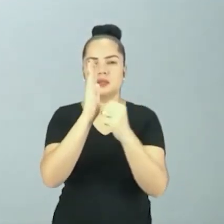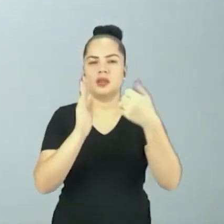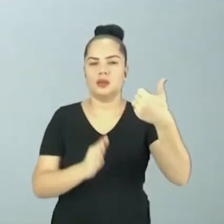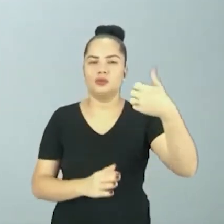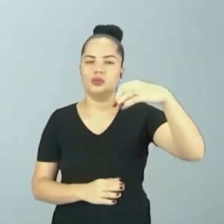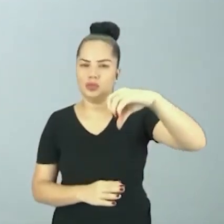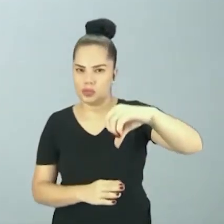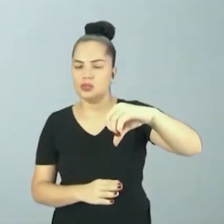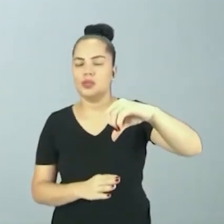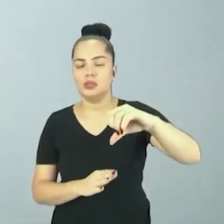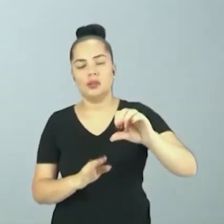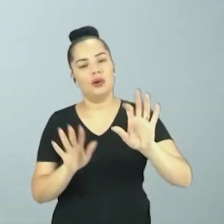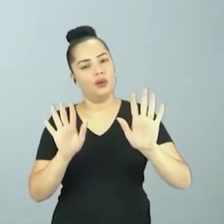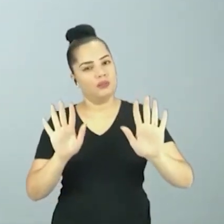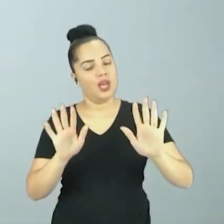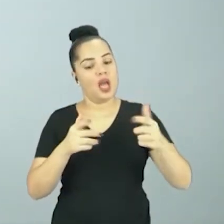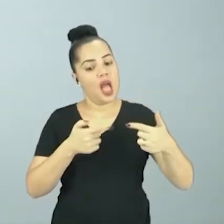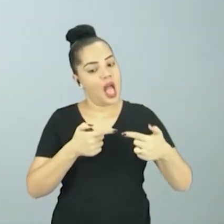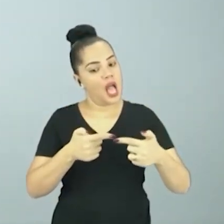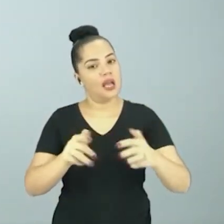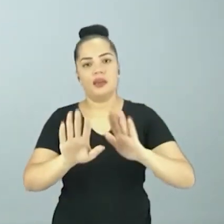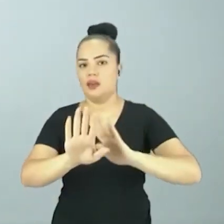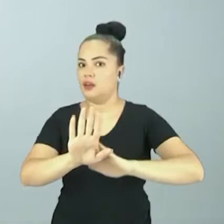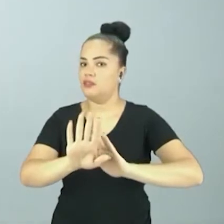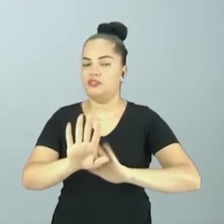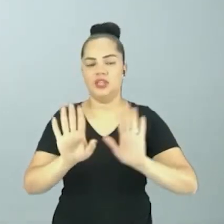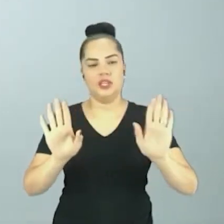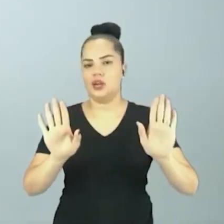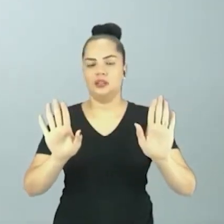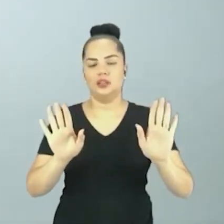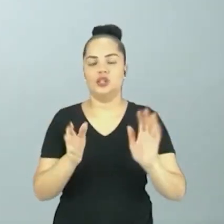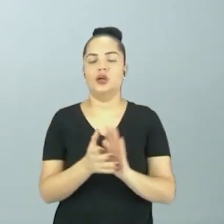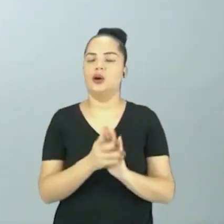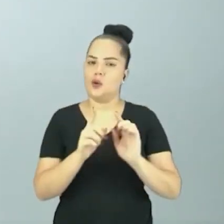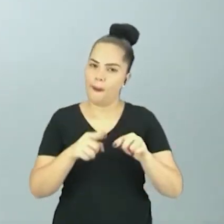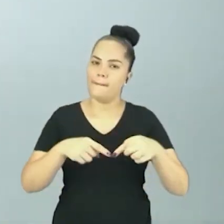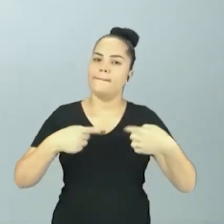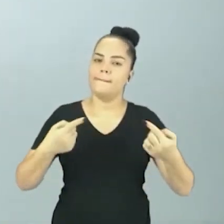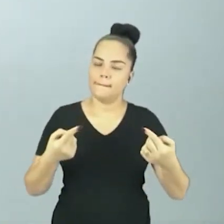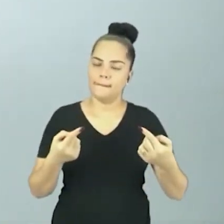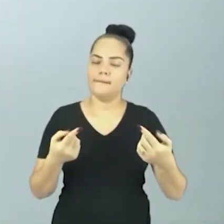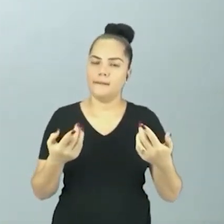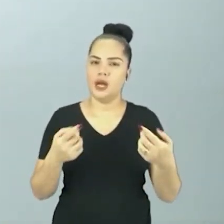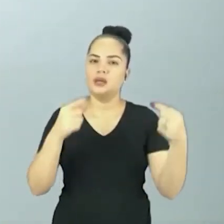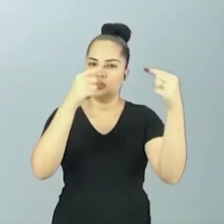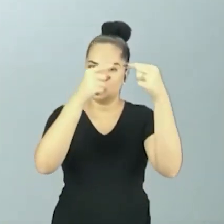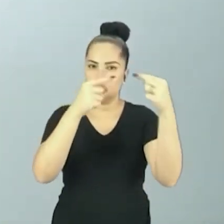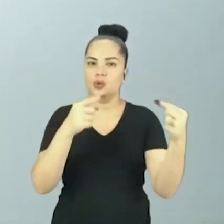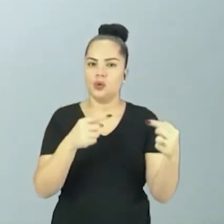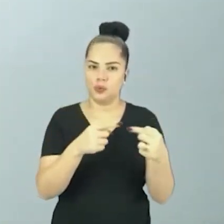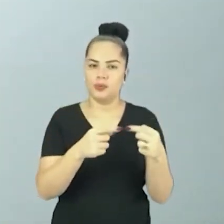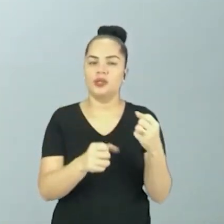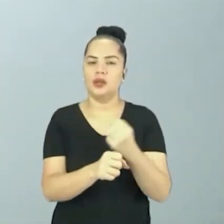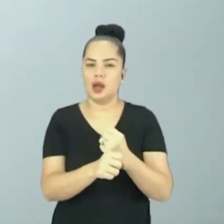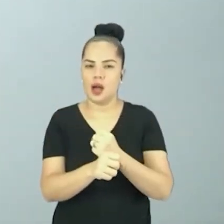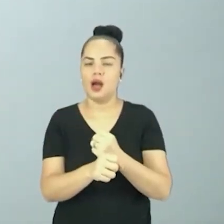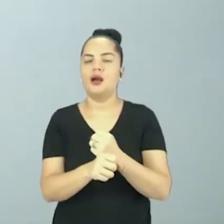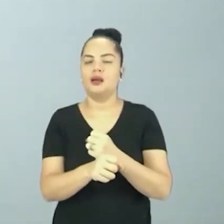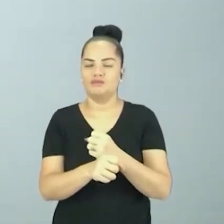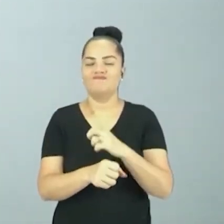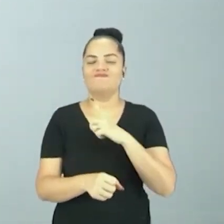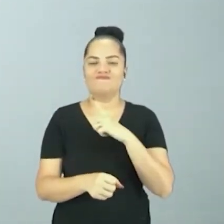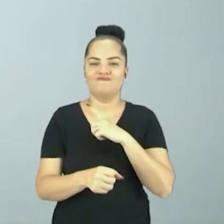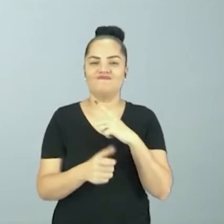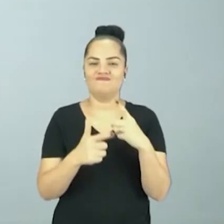não deve ser considerado como esse período da Guerra Fria. Mas essas datas que estão dentro da Guerra Fria fazem parte desse período conturbado